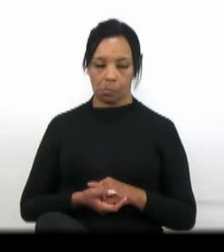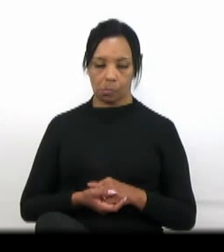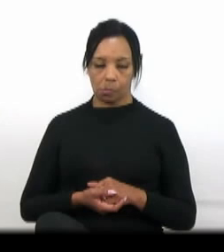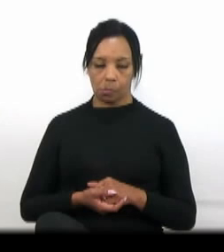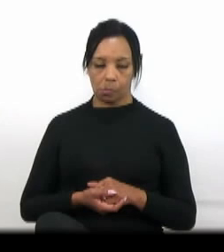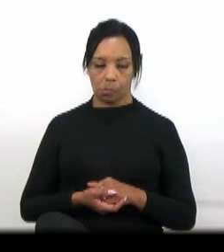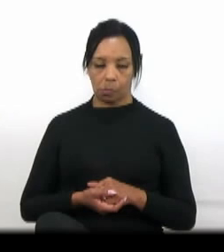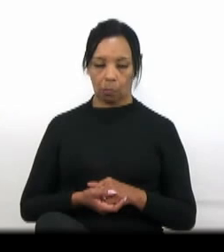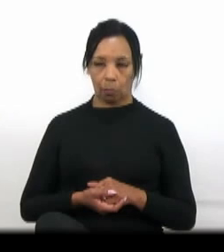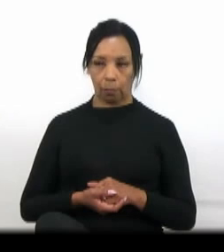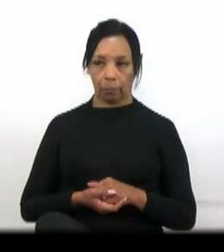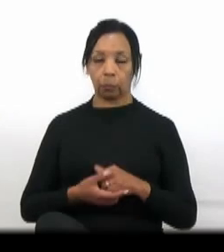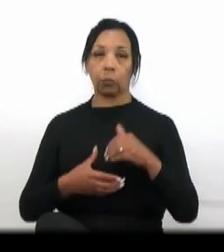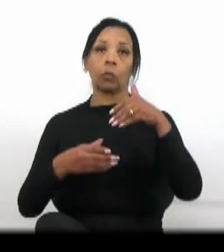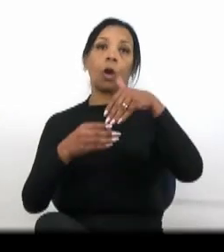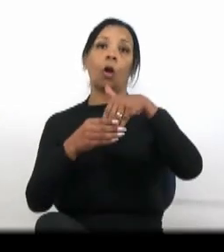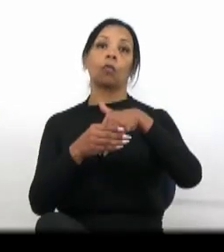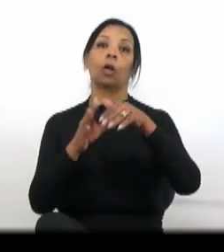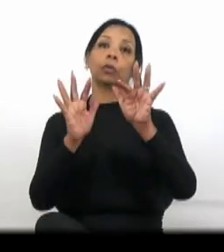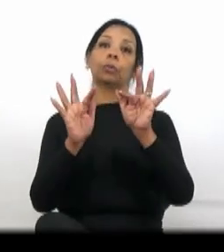Votação encerrada.